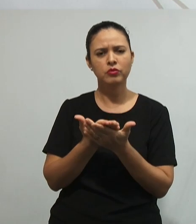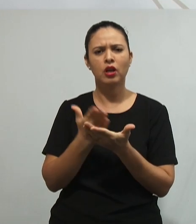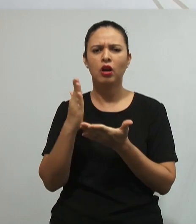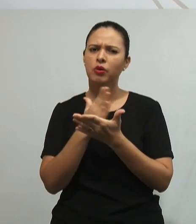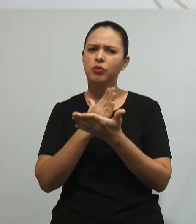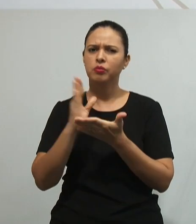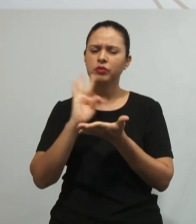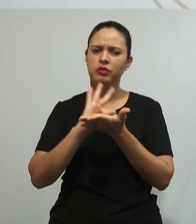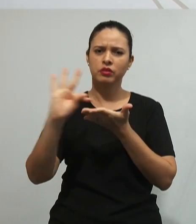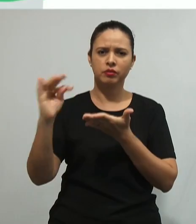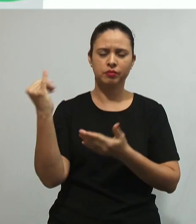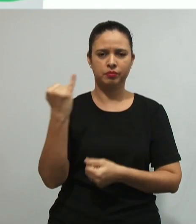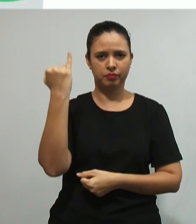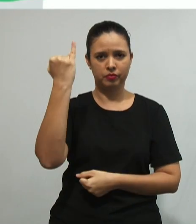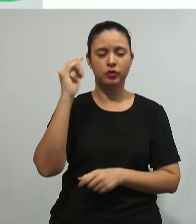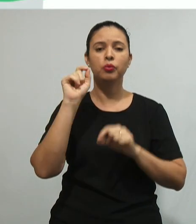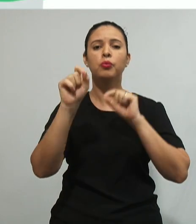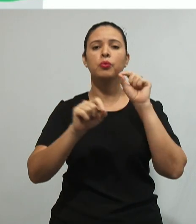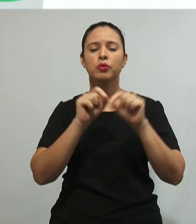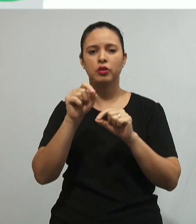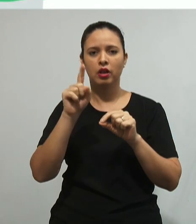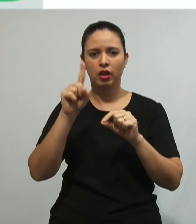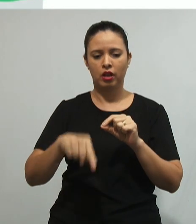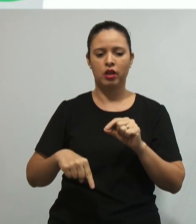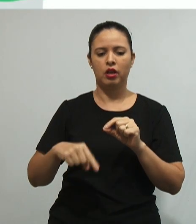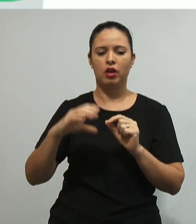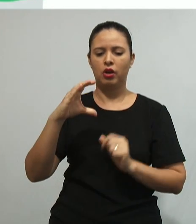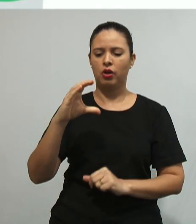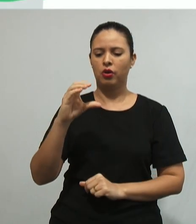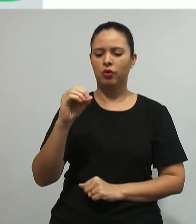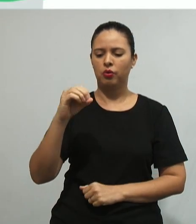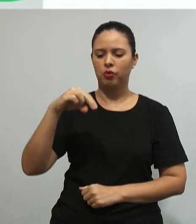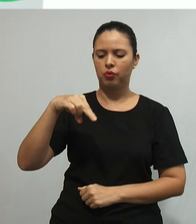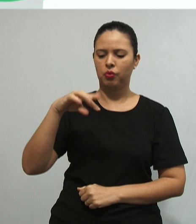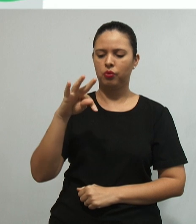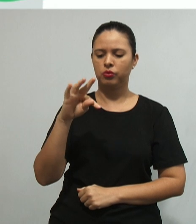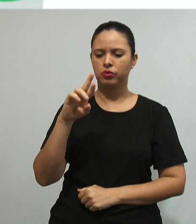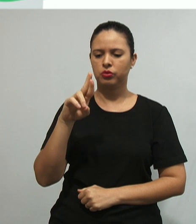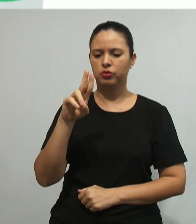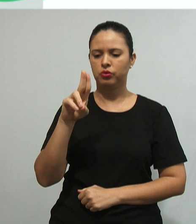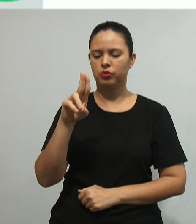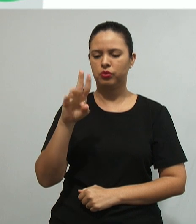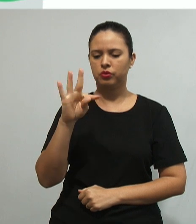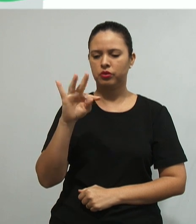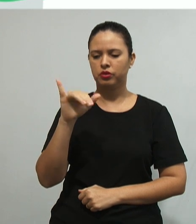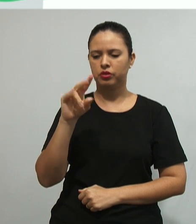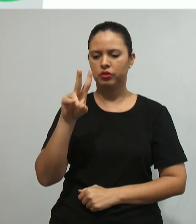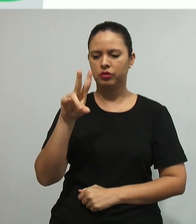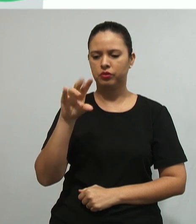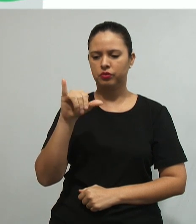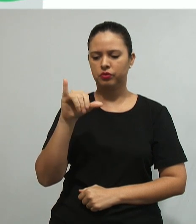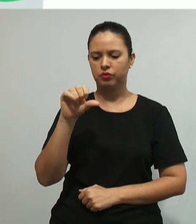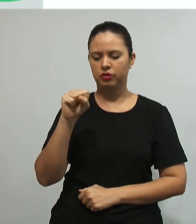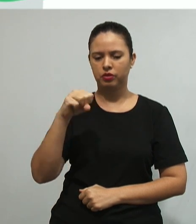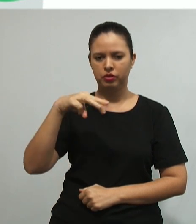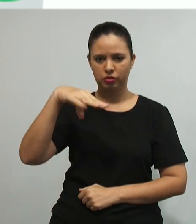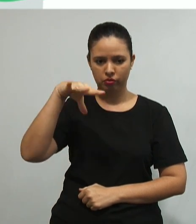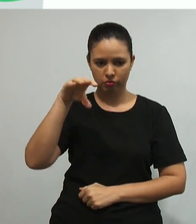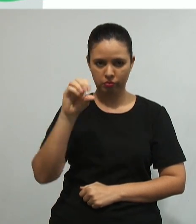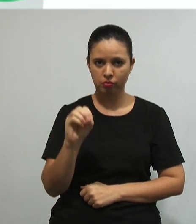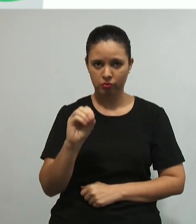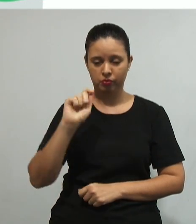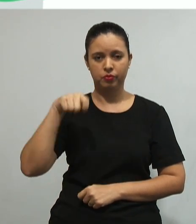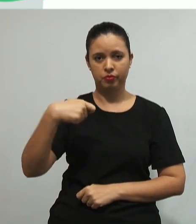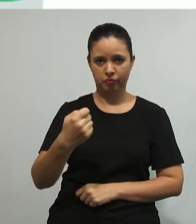importantes. São elas, o construtivismo, a teoria da aprendizagem significativa de Ausbaum e a